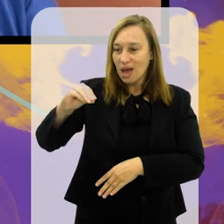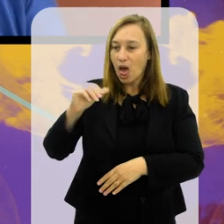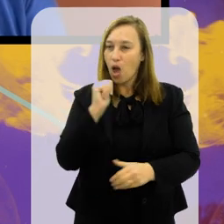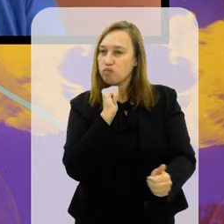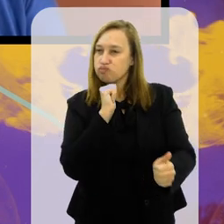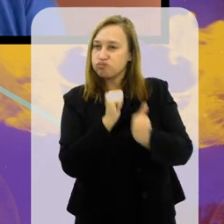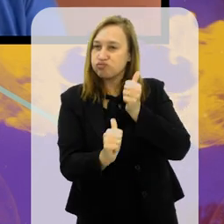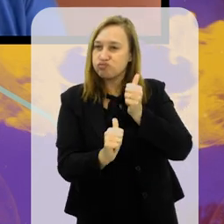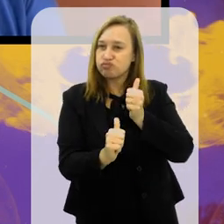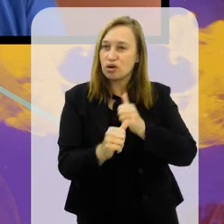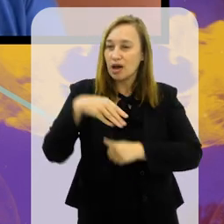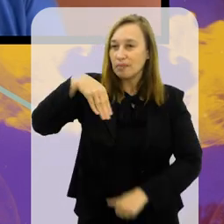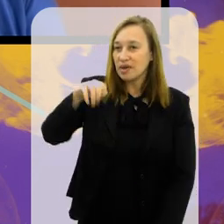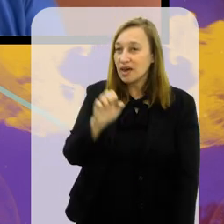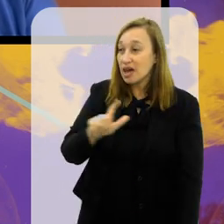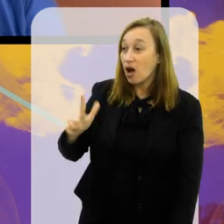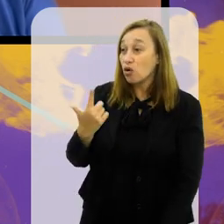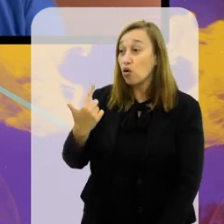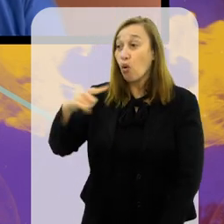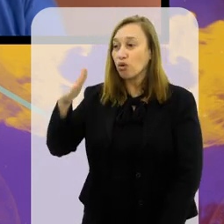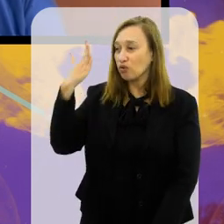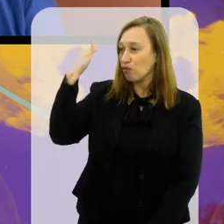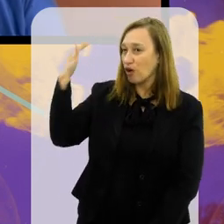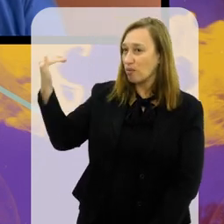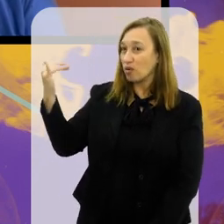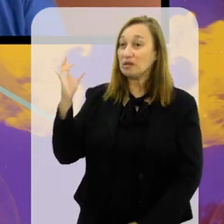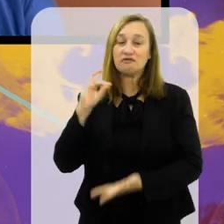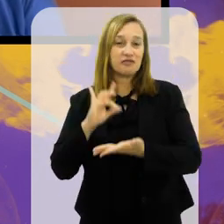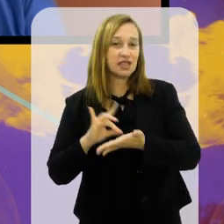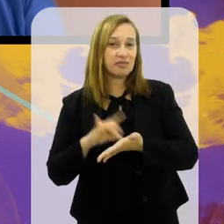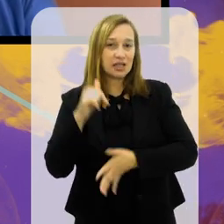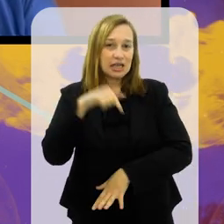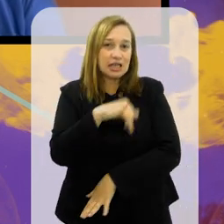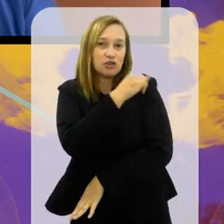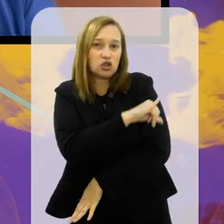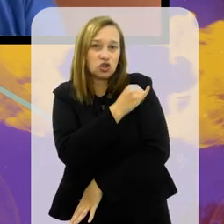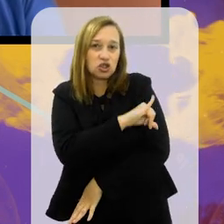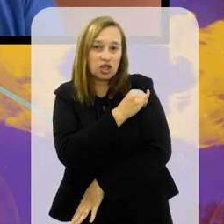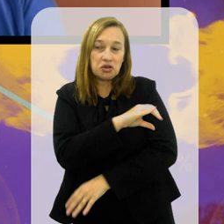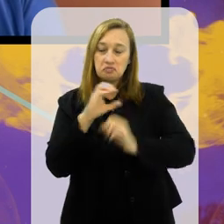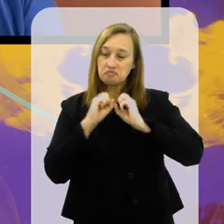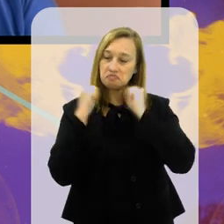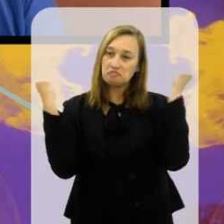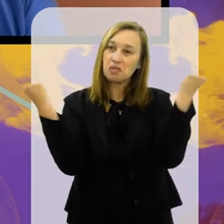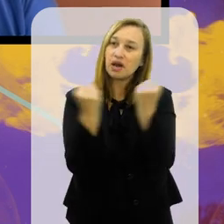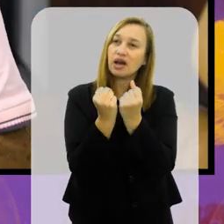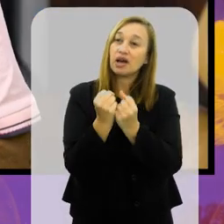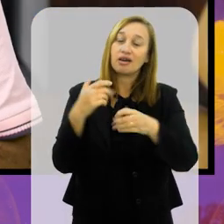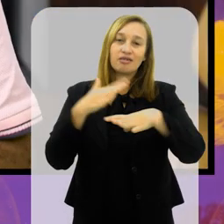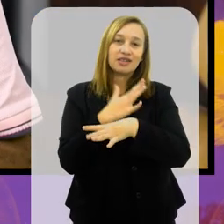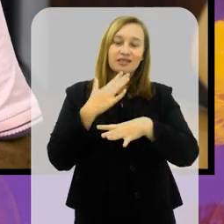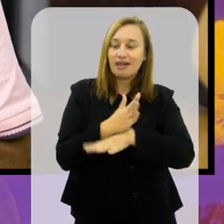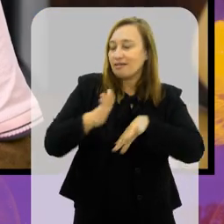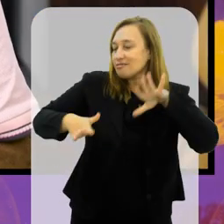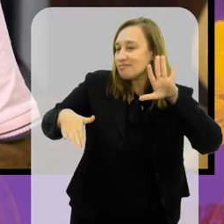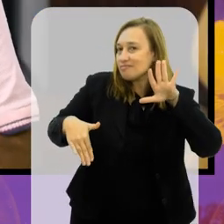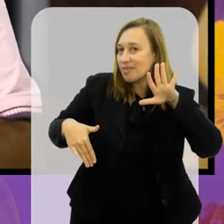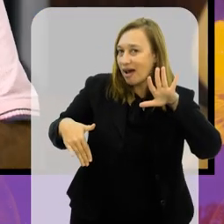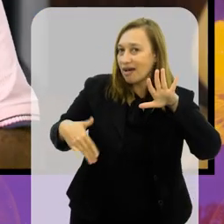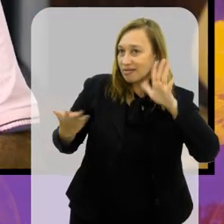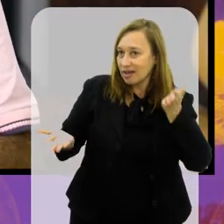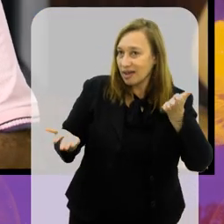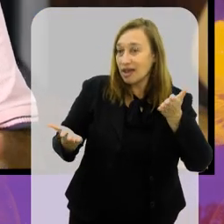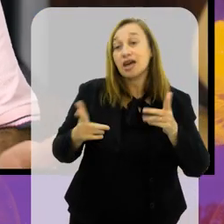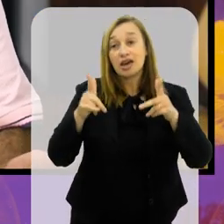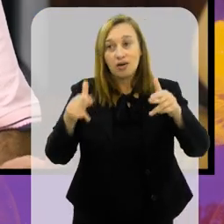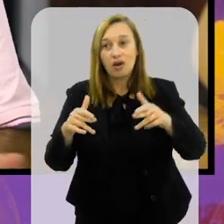pequena, né? E aí Pelé, jogando, Mengalvi, o Coutinho, tinha que ser realmente aqui no Rio de Janeiro, no Maracanã,